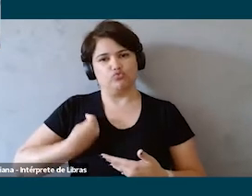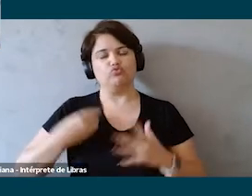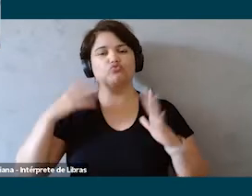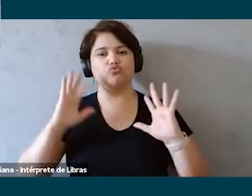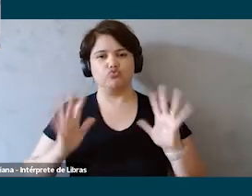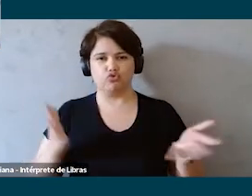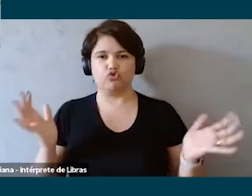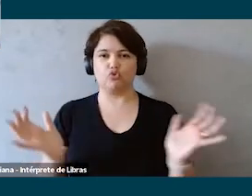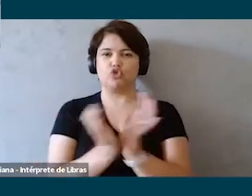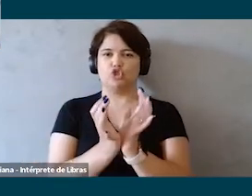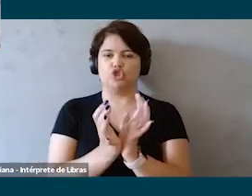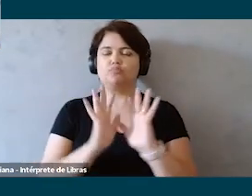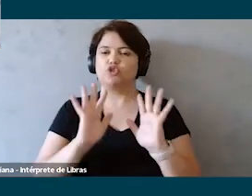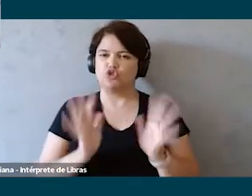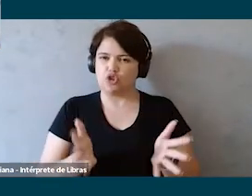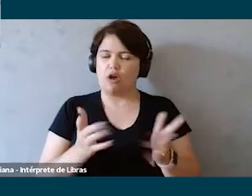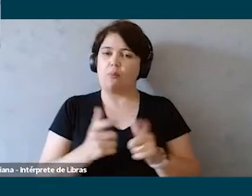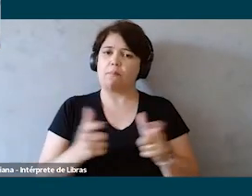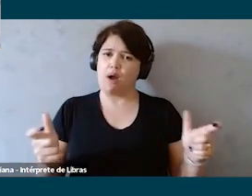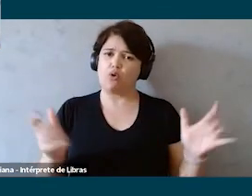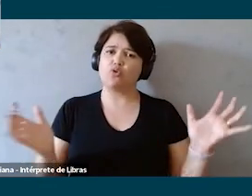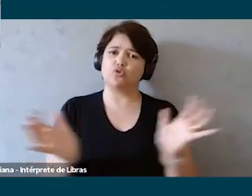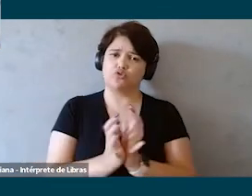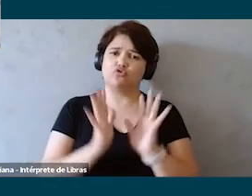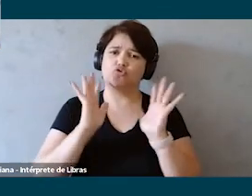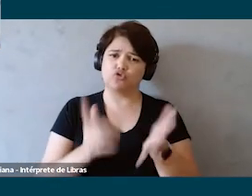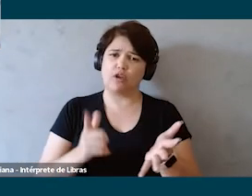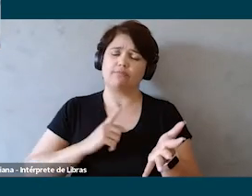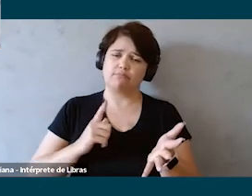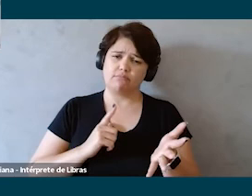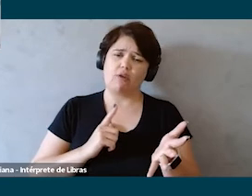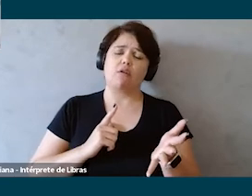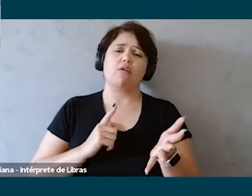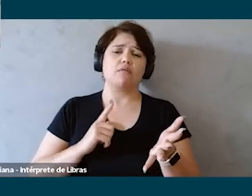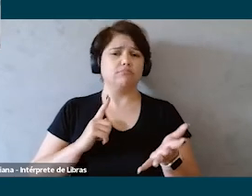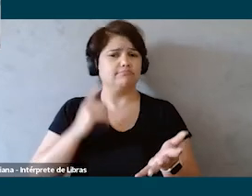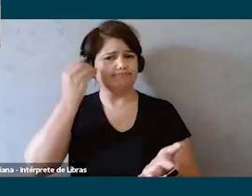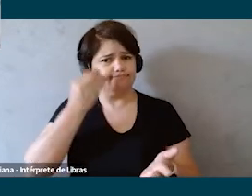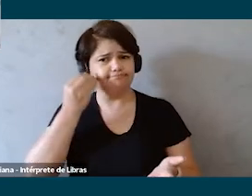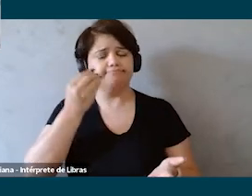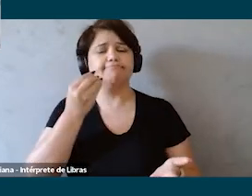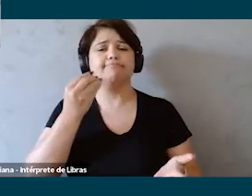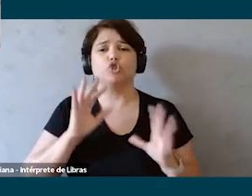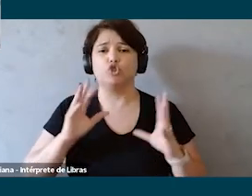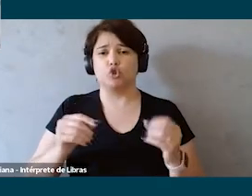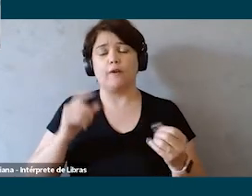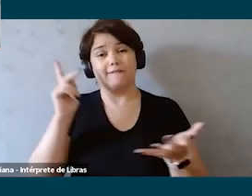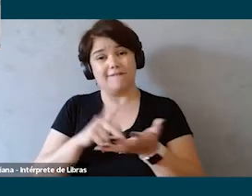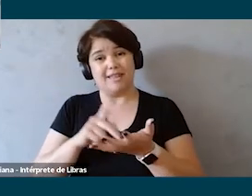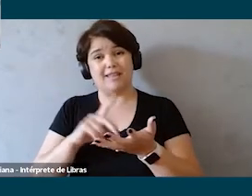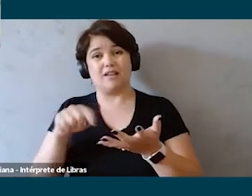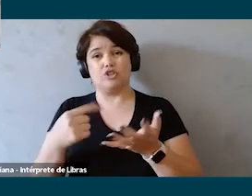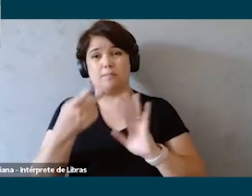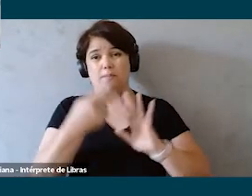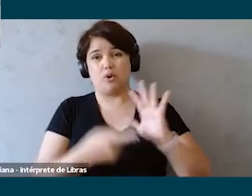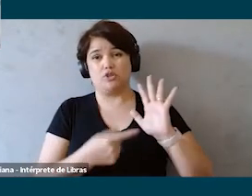times ou pelo menos grande parte dos times possuem essas características das stacks e na verdade o que